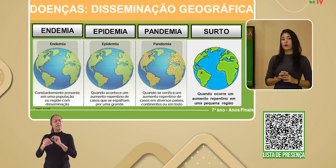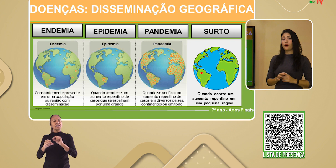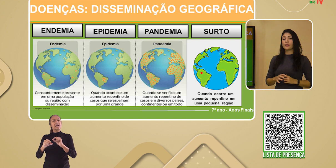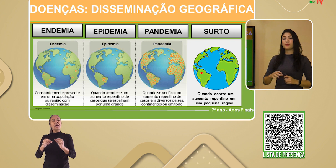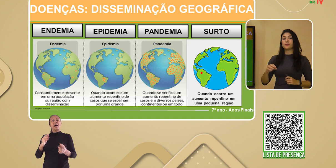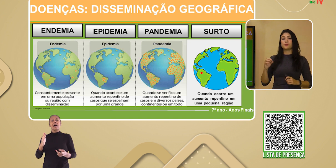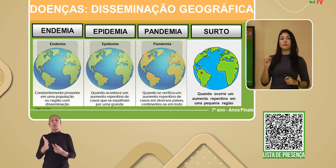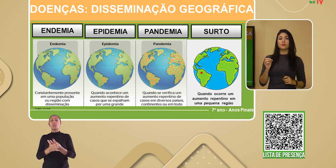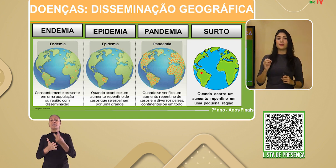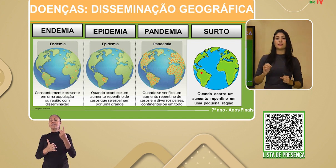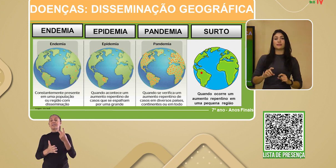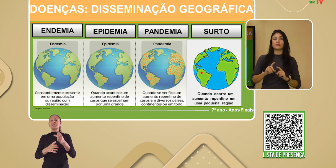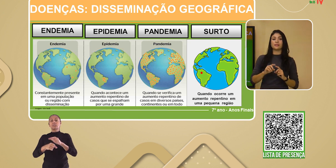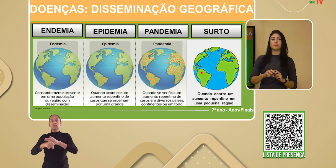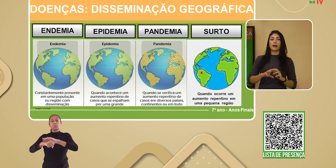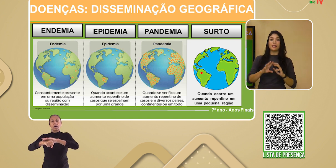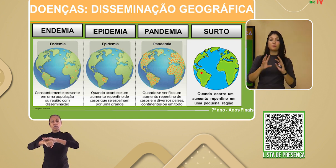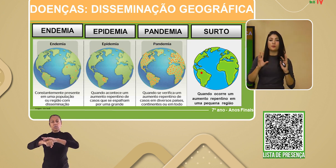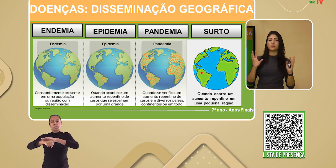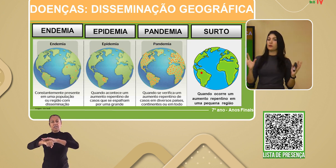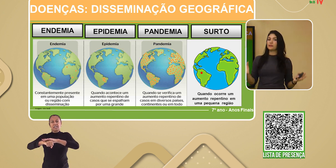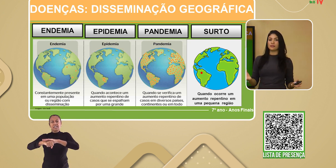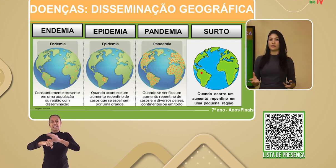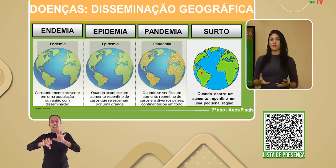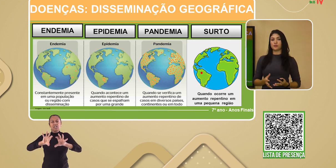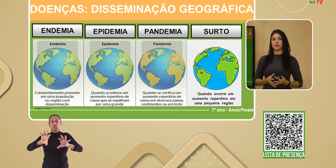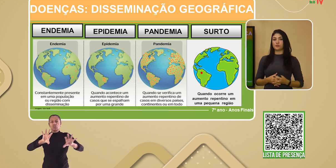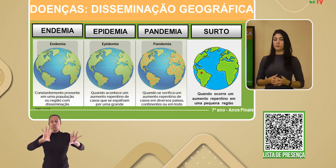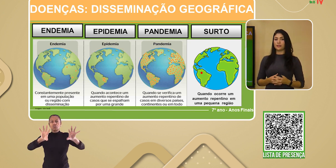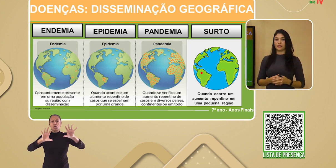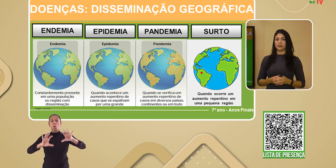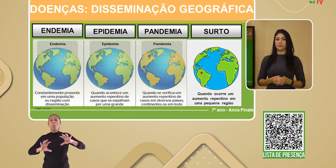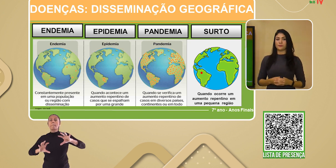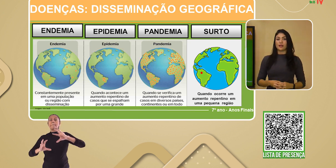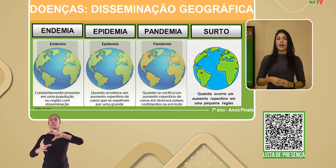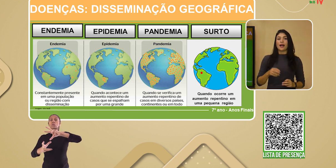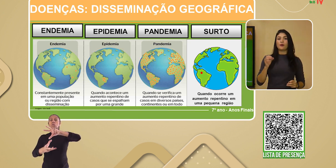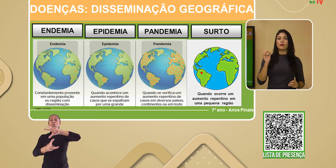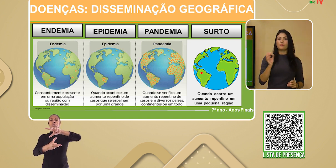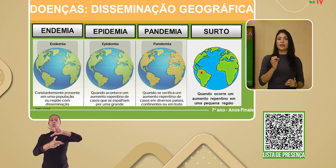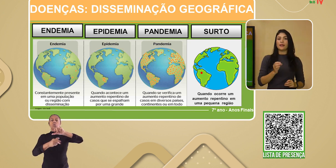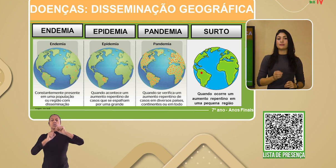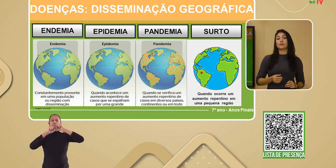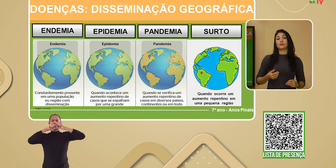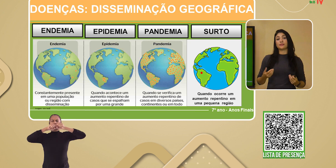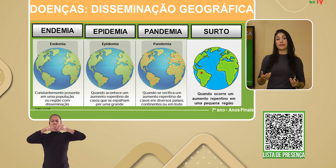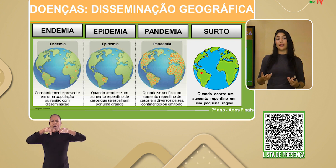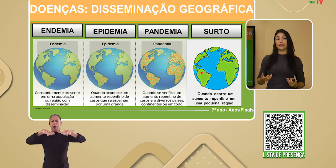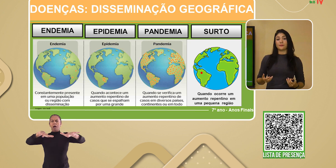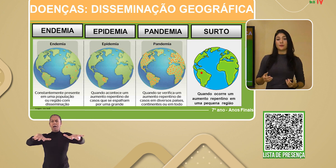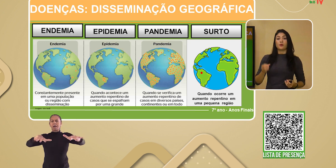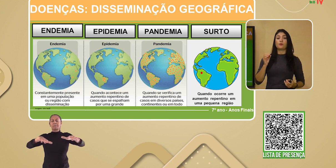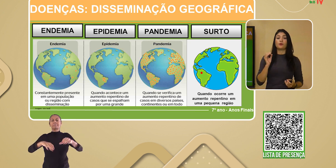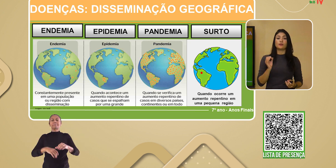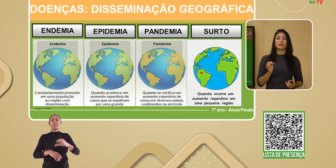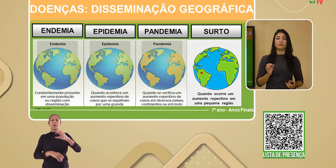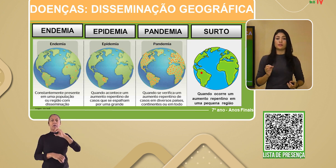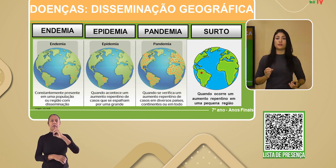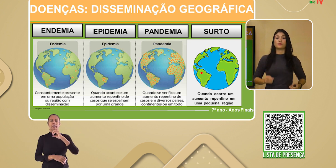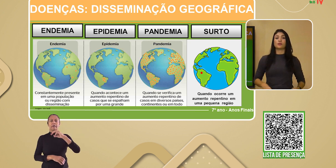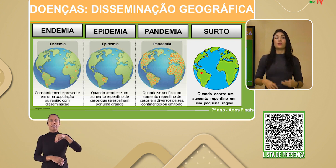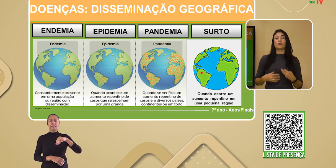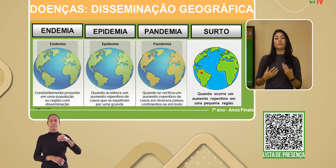ocorre quando uma doença se espalha por todas as regiões do planeta. A OMS considera o